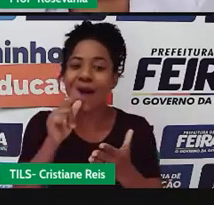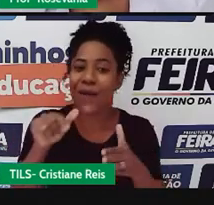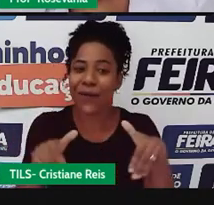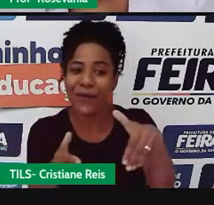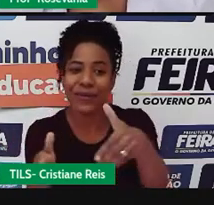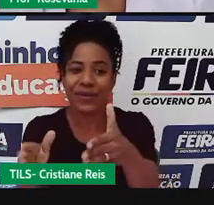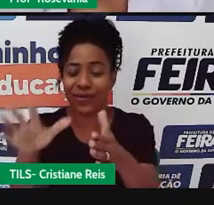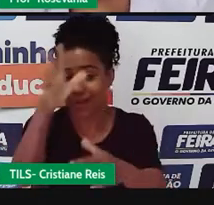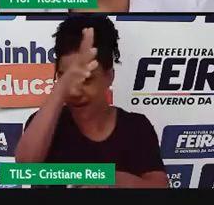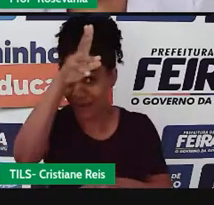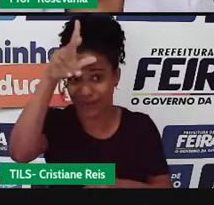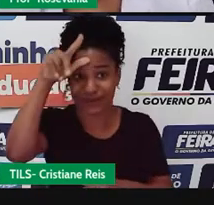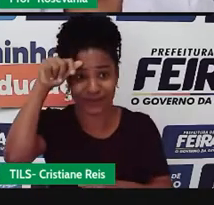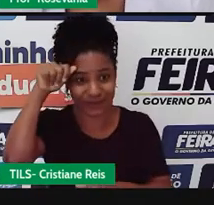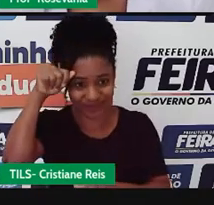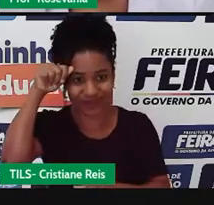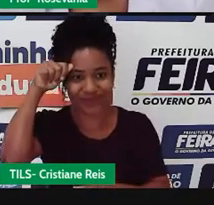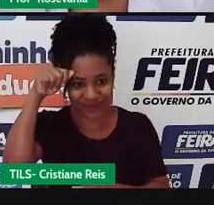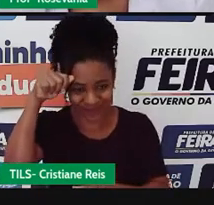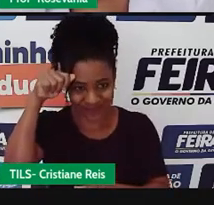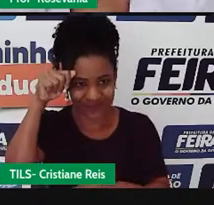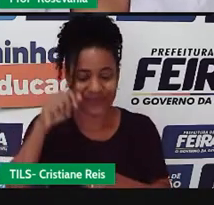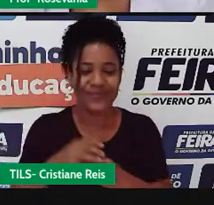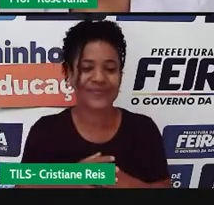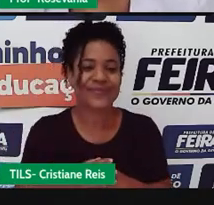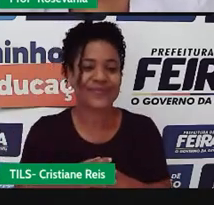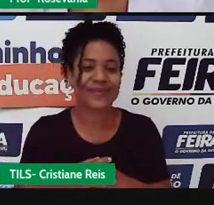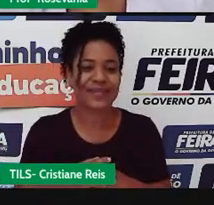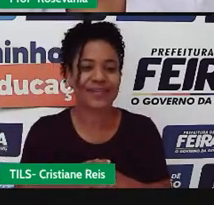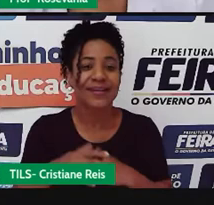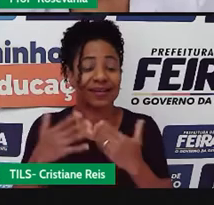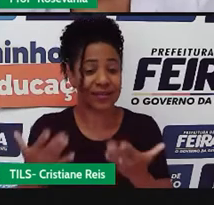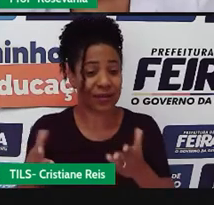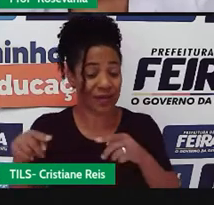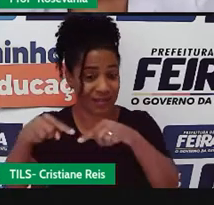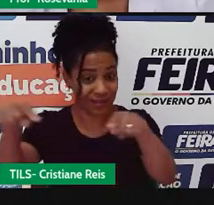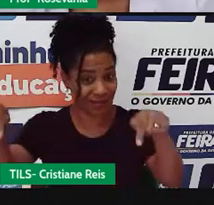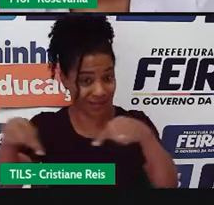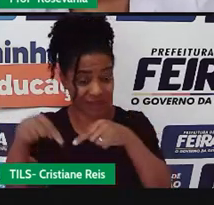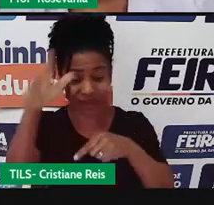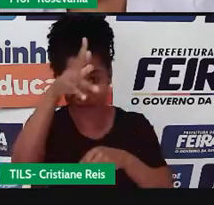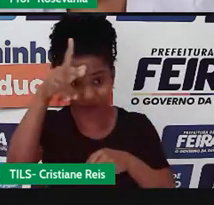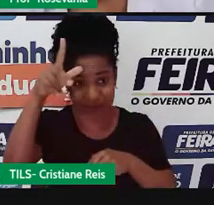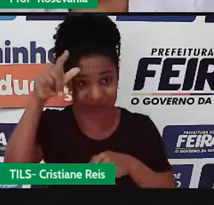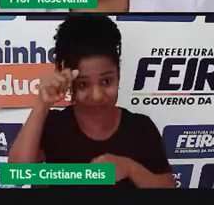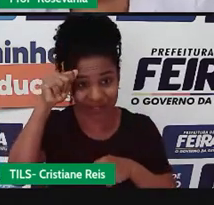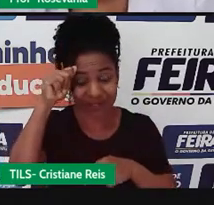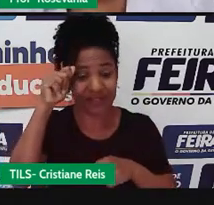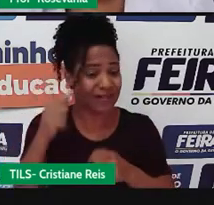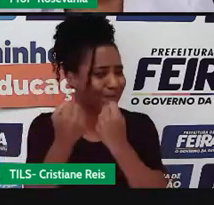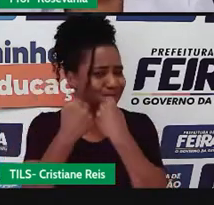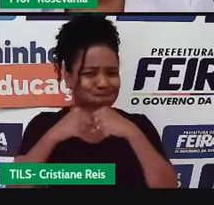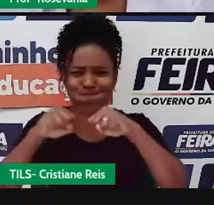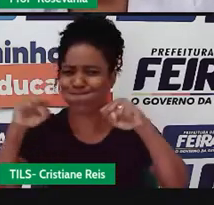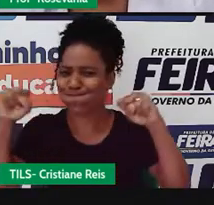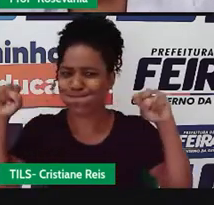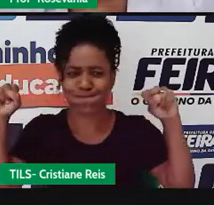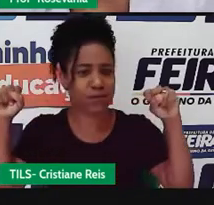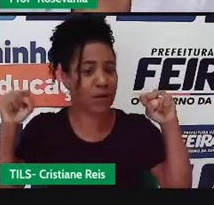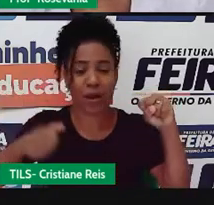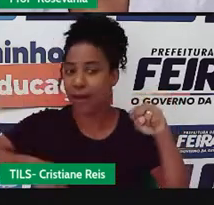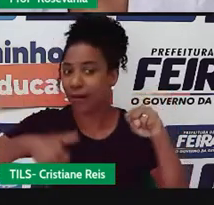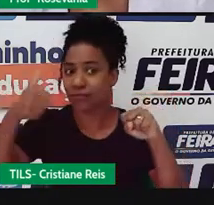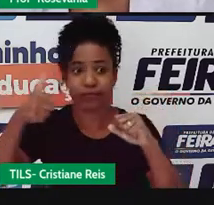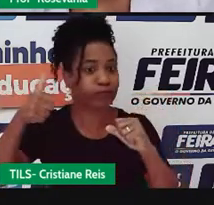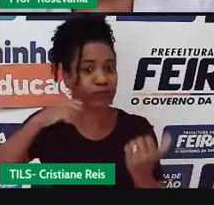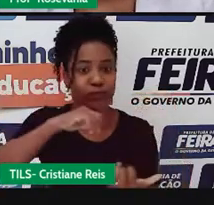Amazonas, né, por isso bacia, né, Amazônica. Ela é constituída pela maior rede hidrográfica do globo terrestre.